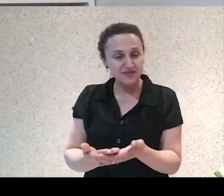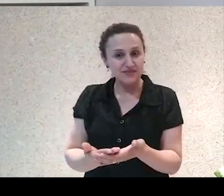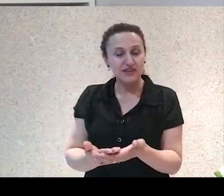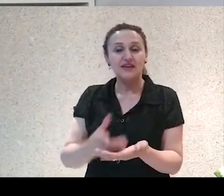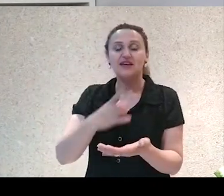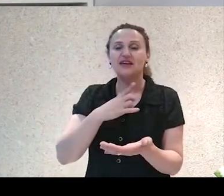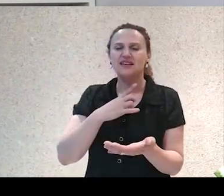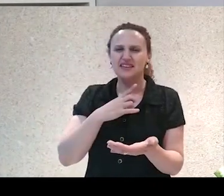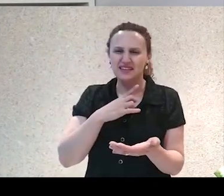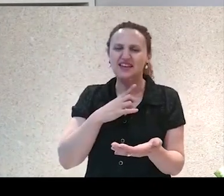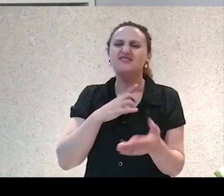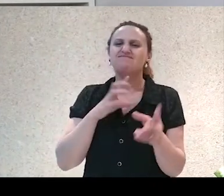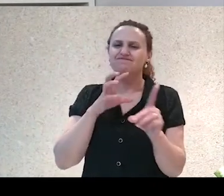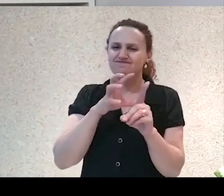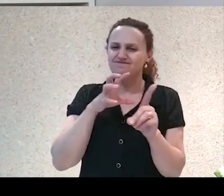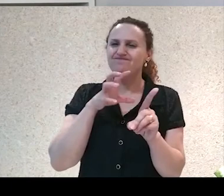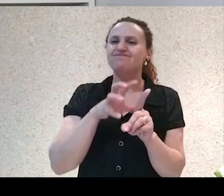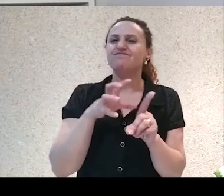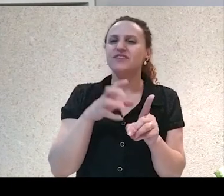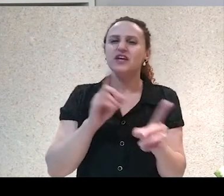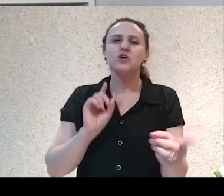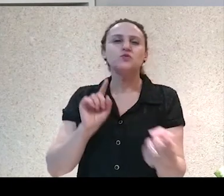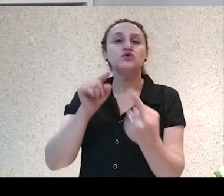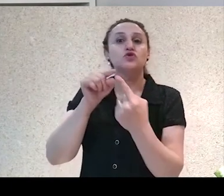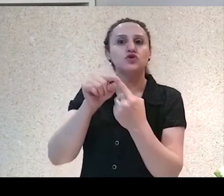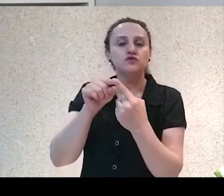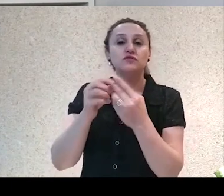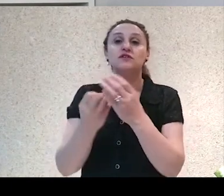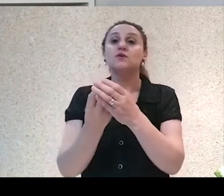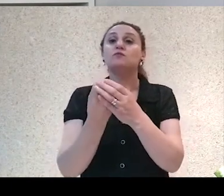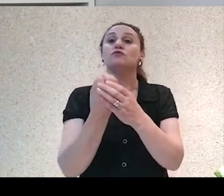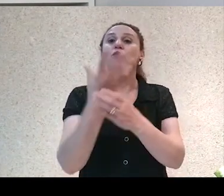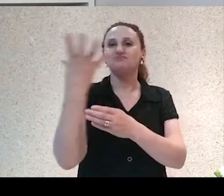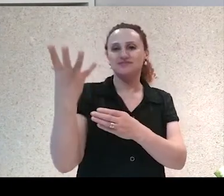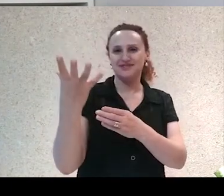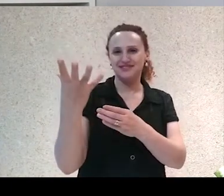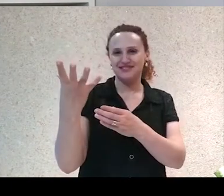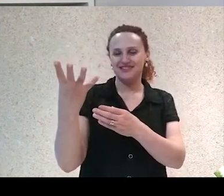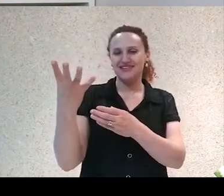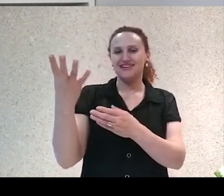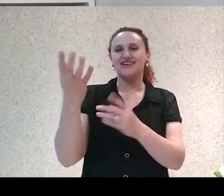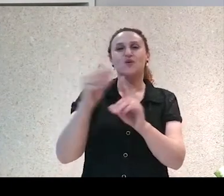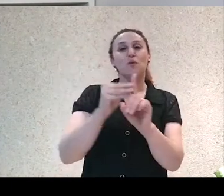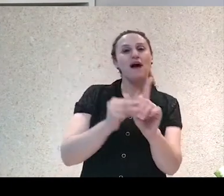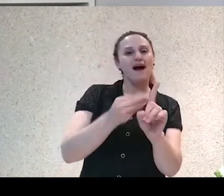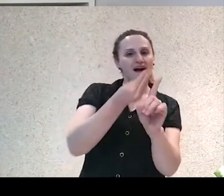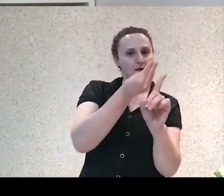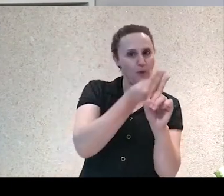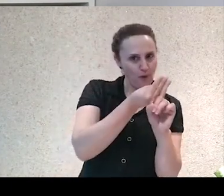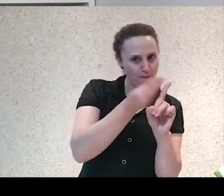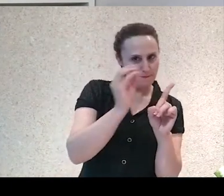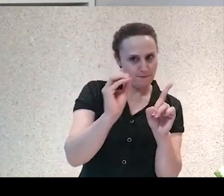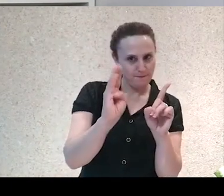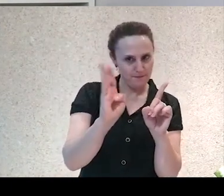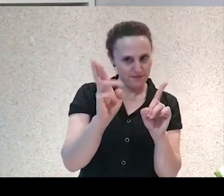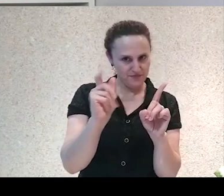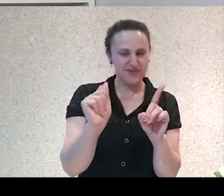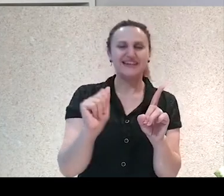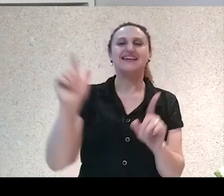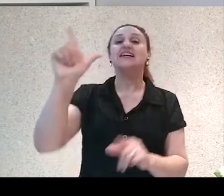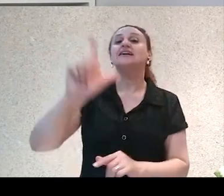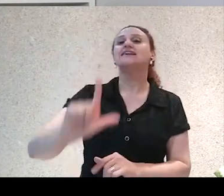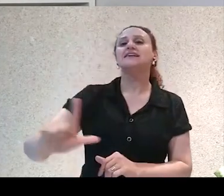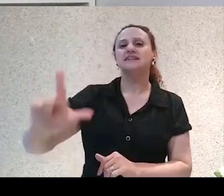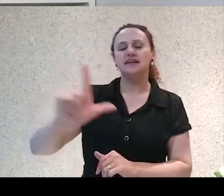perspectivas diferentes de construir uma obra literária. É sobre isso que a gente vai estudar nessa disciplina da